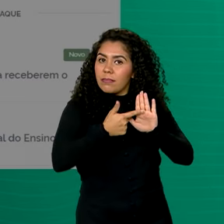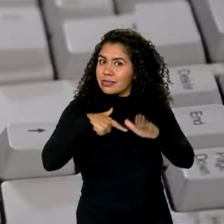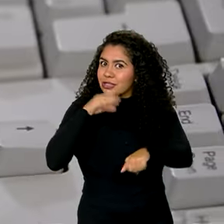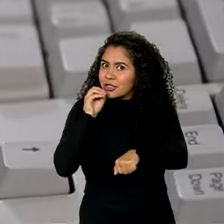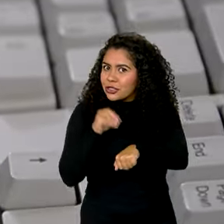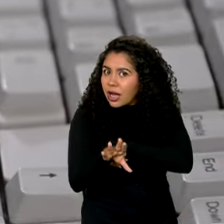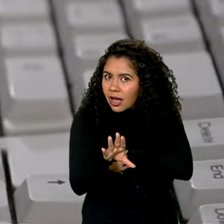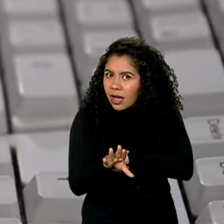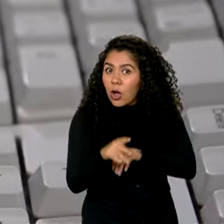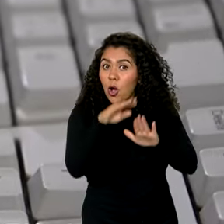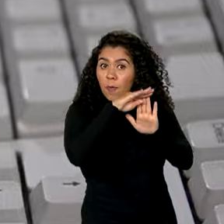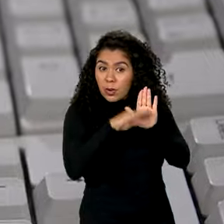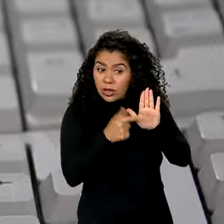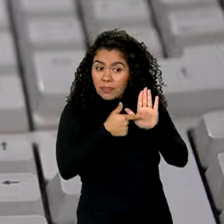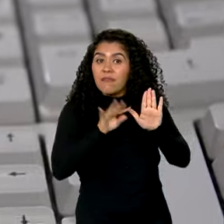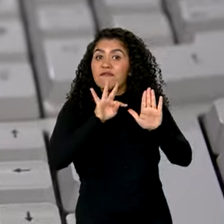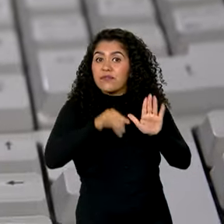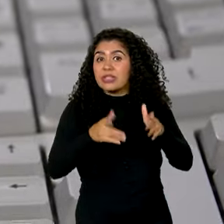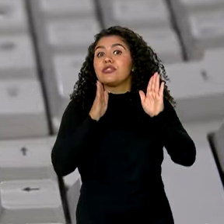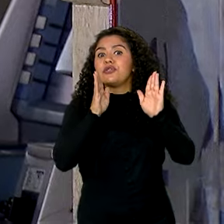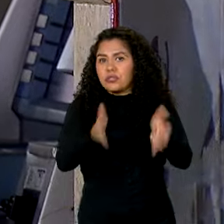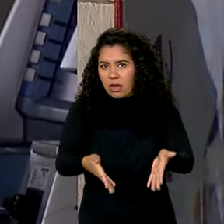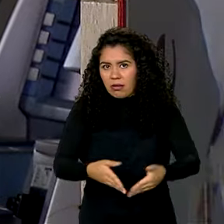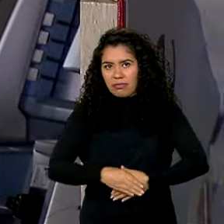a dica. O programa foi encerrado.